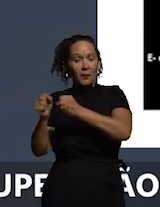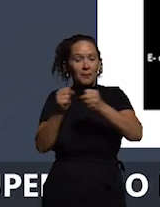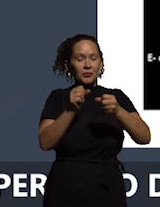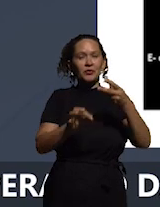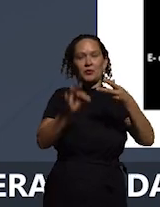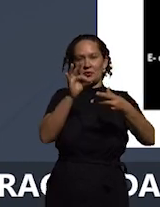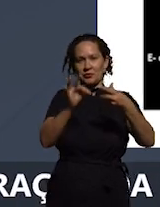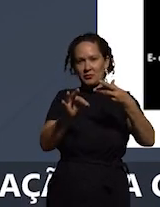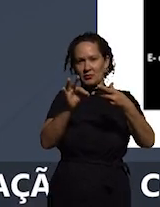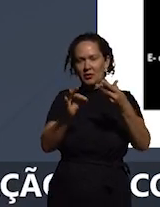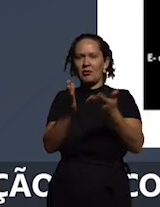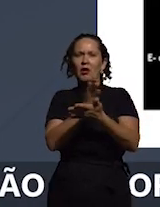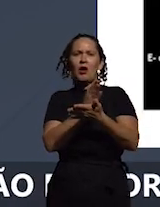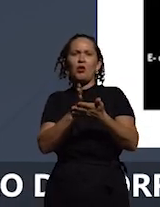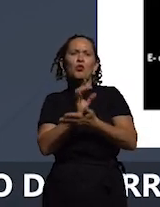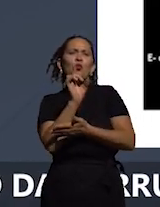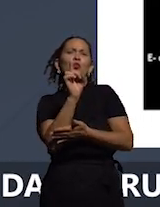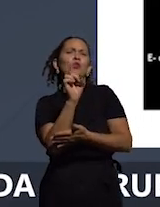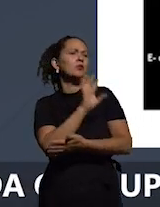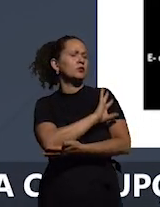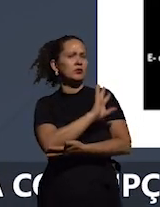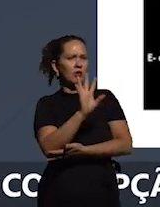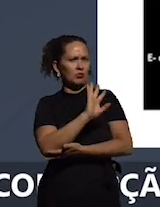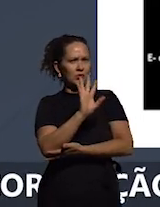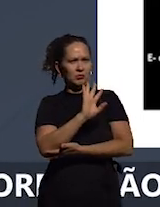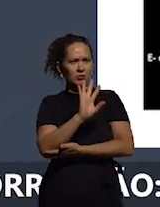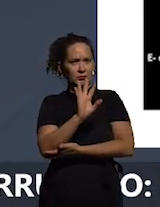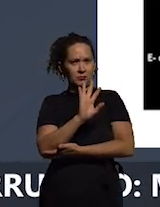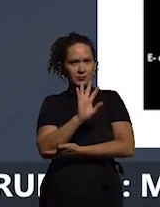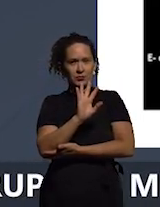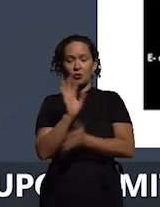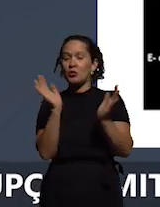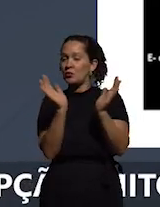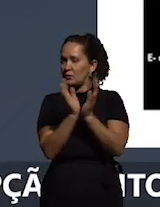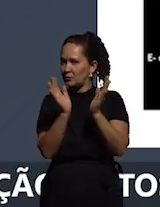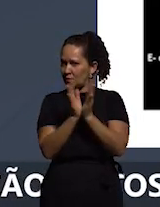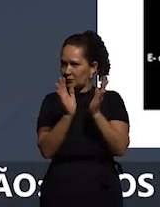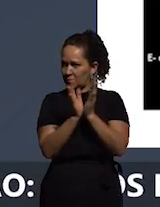alguns não apenas um um conjunto